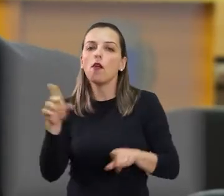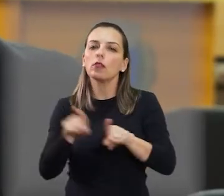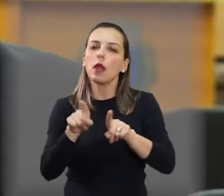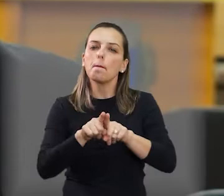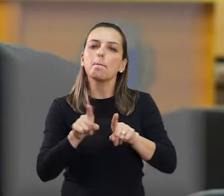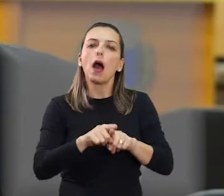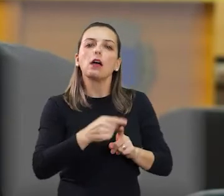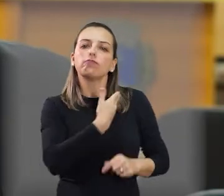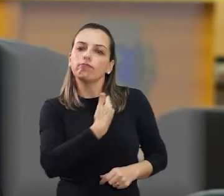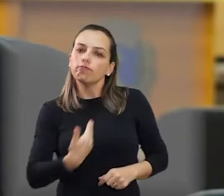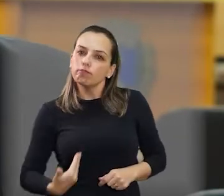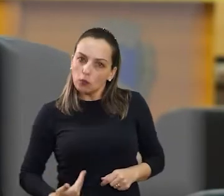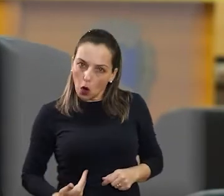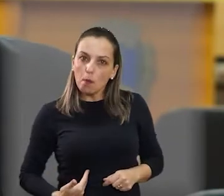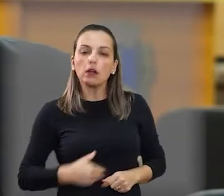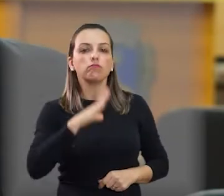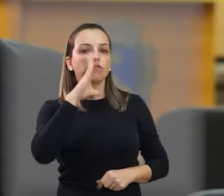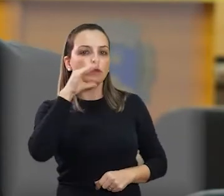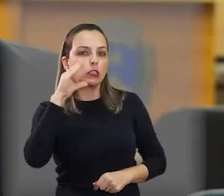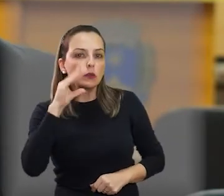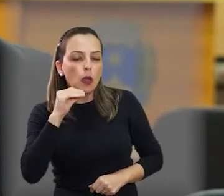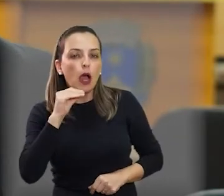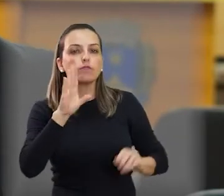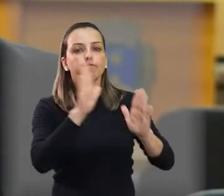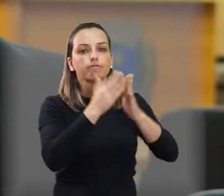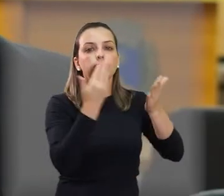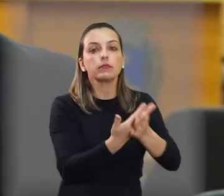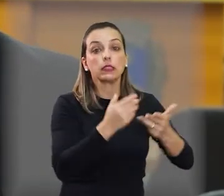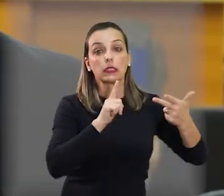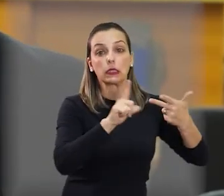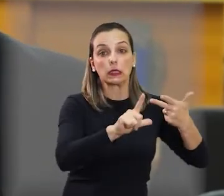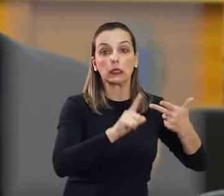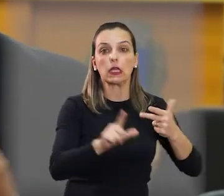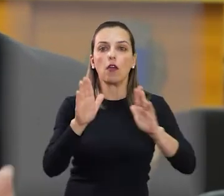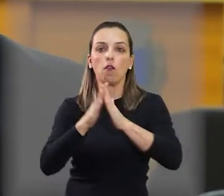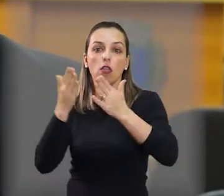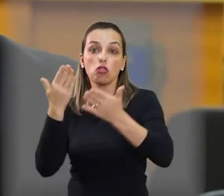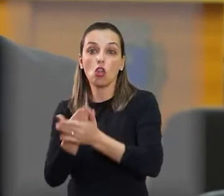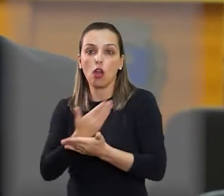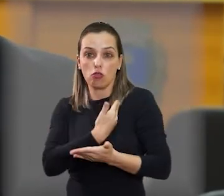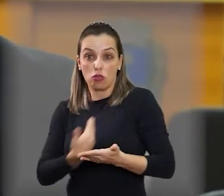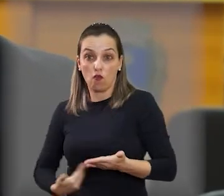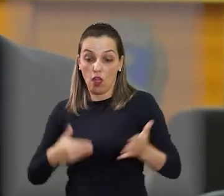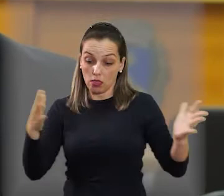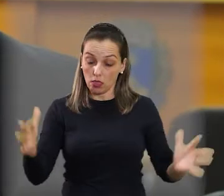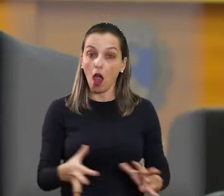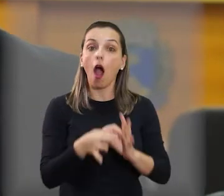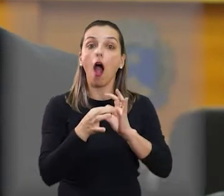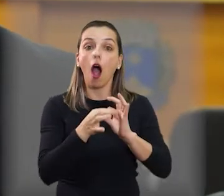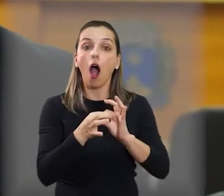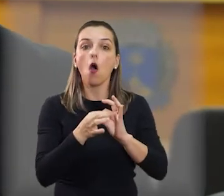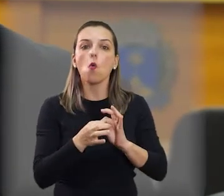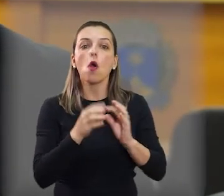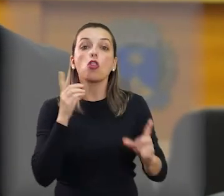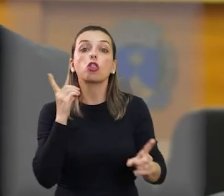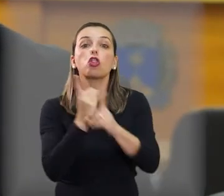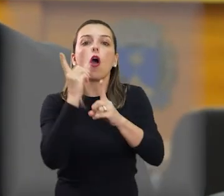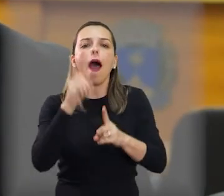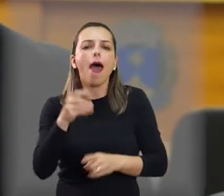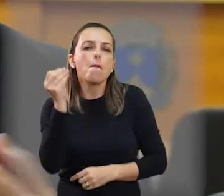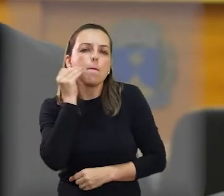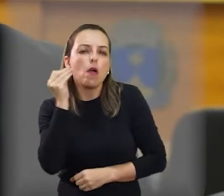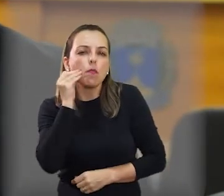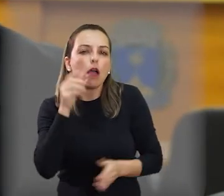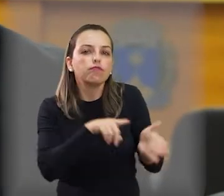os funcionários de carreira. Essa forma de encontrar as duas escolas dá oportunidade de conhecimento